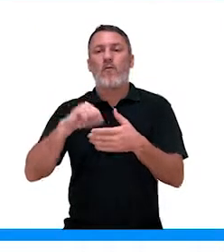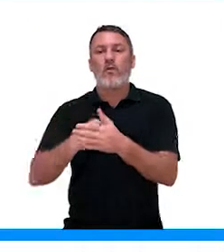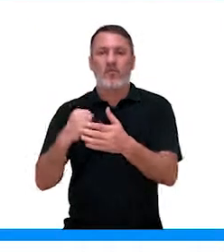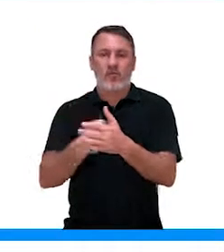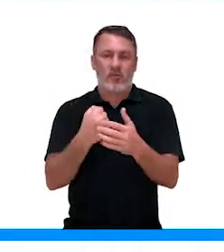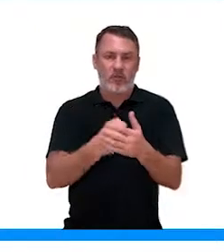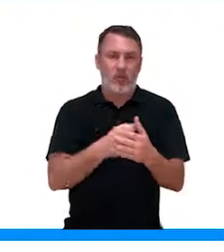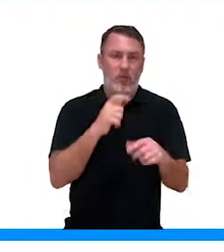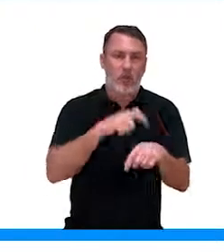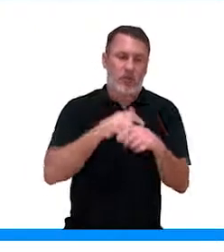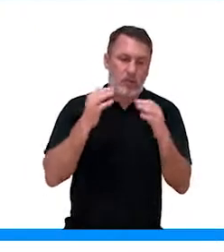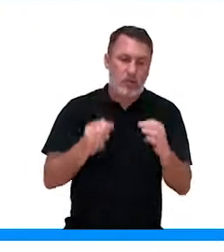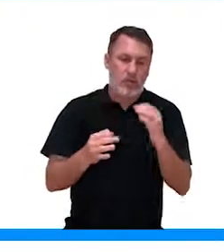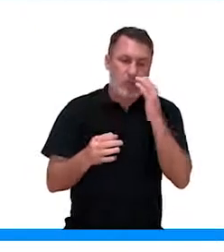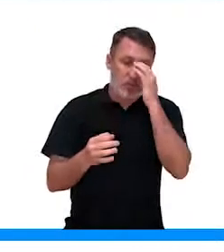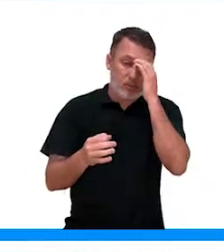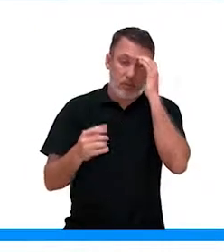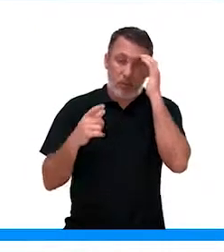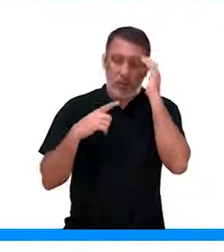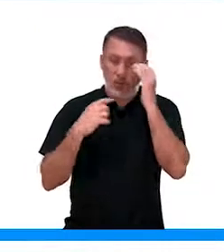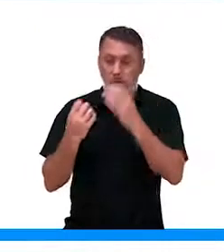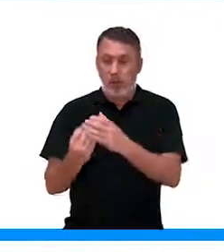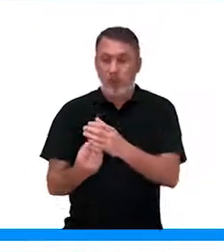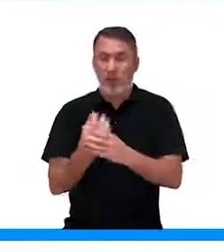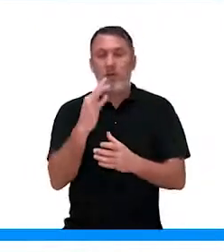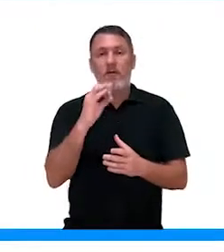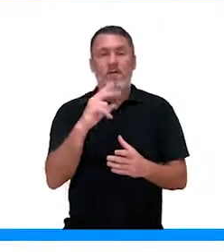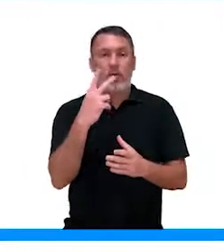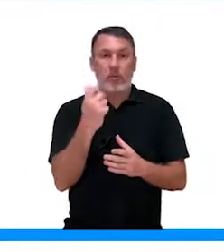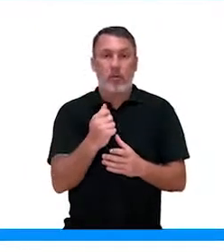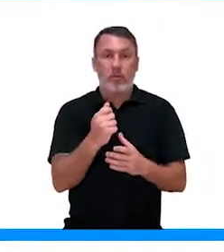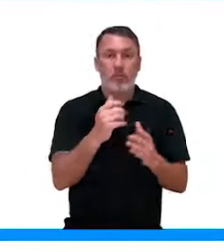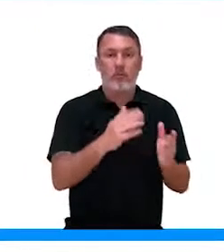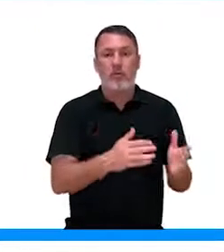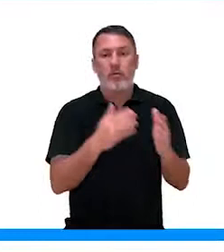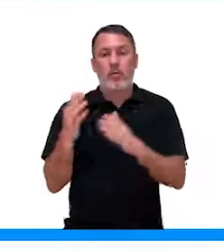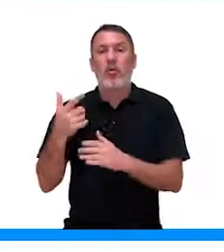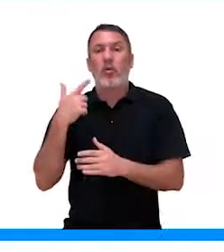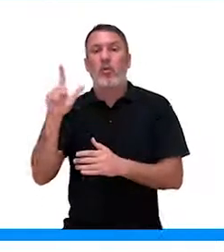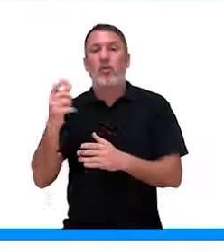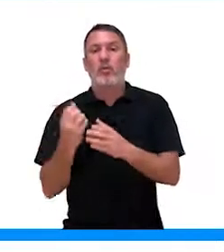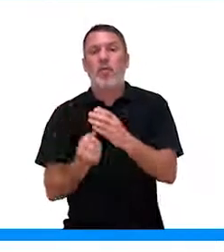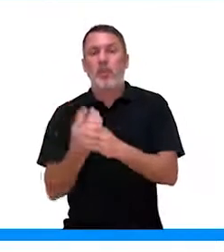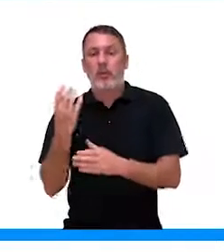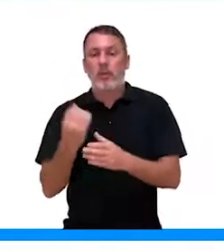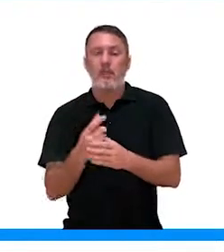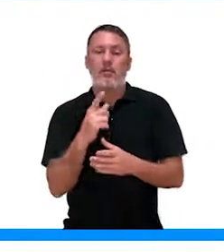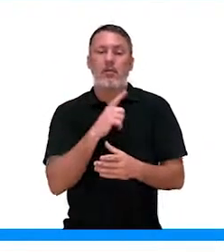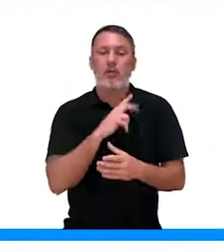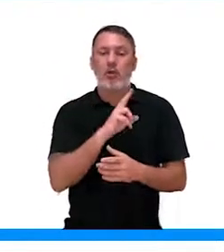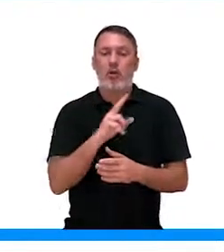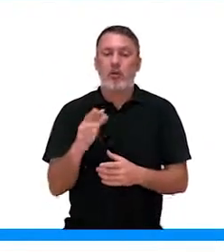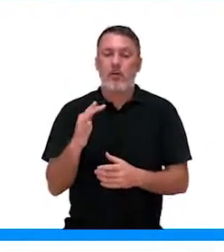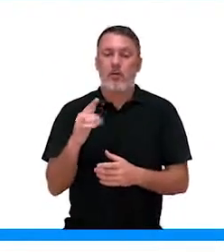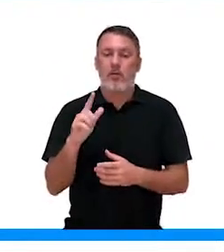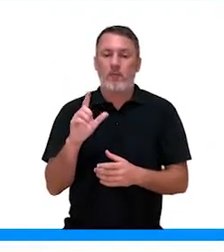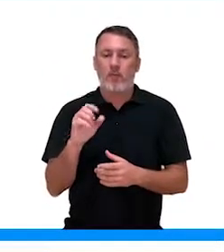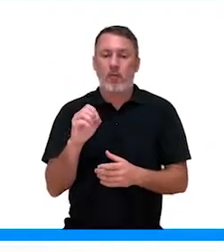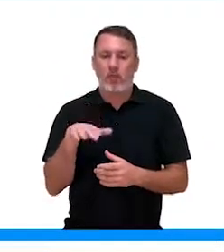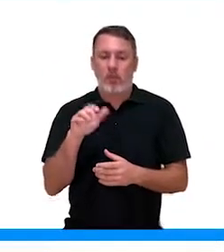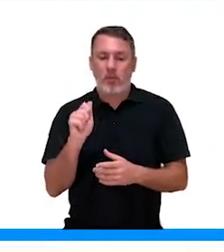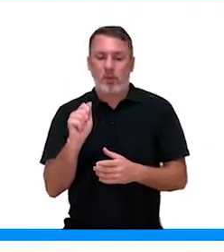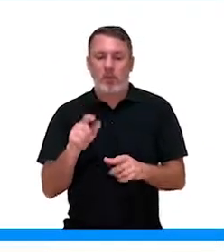certo, o transporte ele ocorre das folhas para o resto das plantas através do fluema